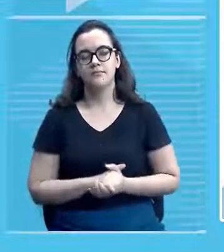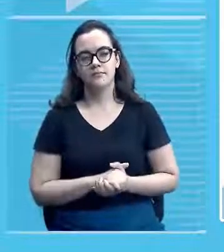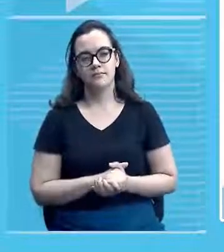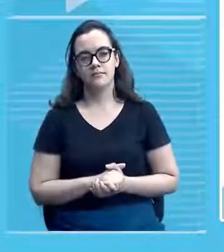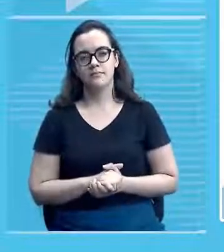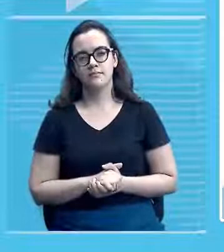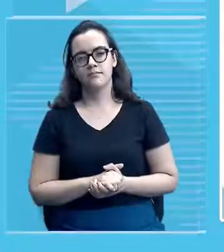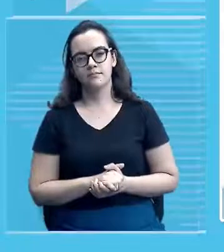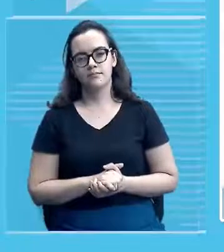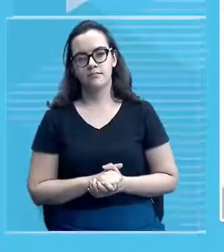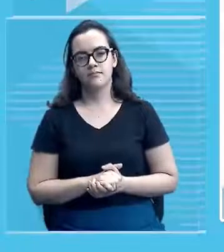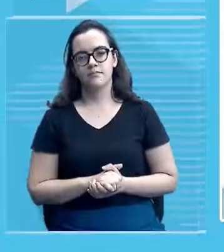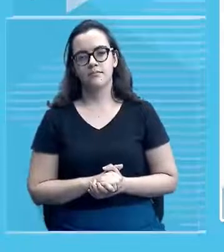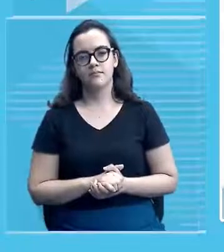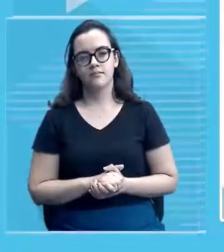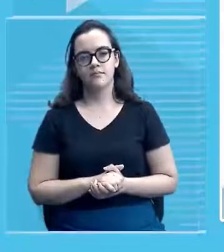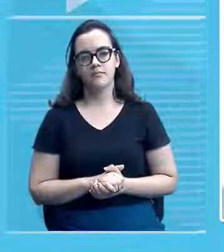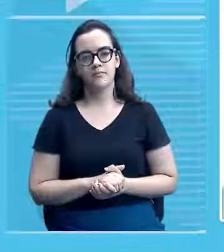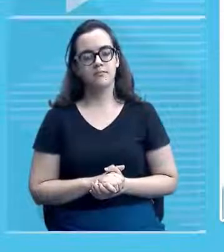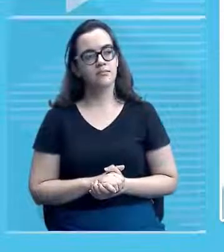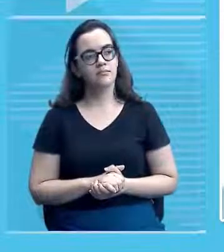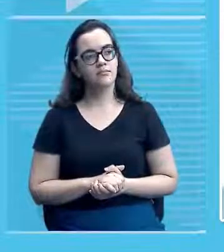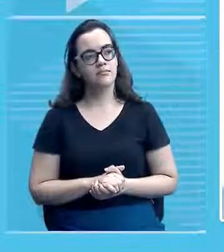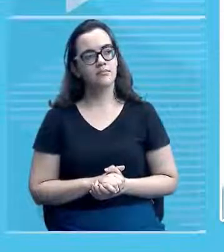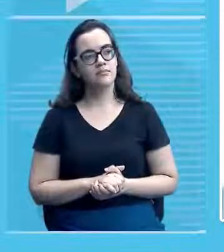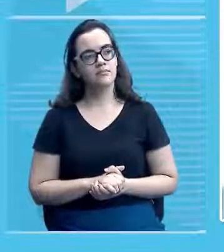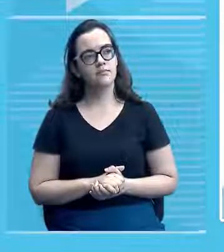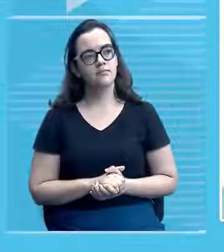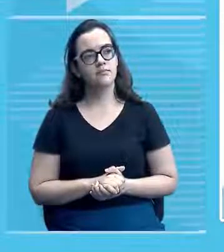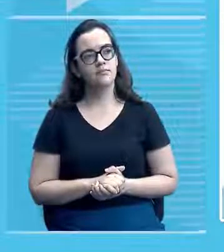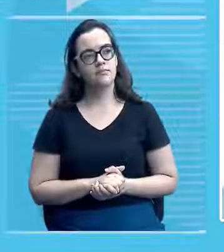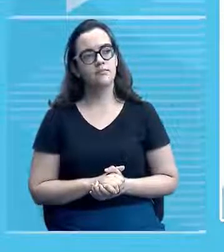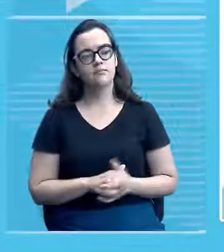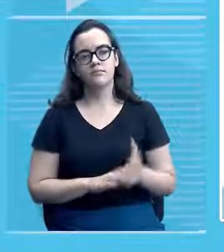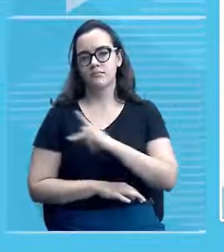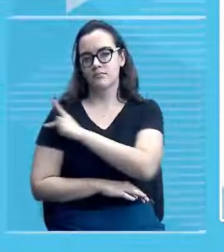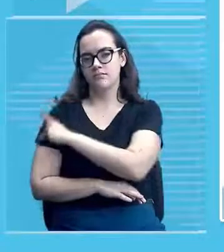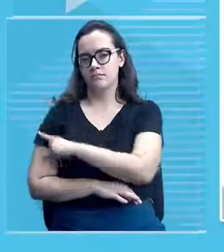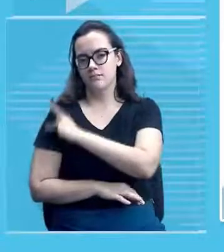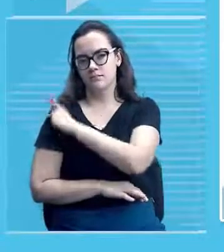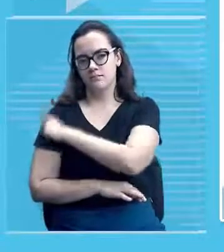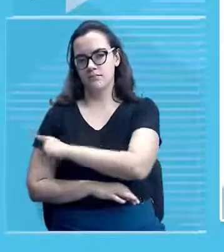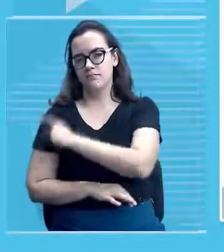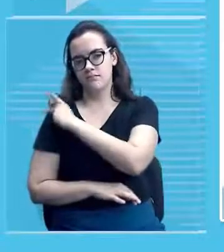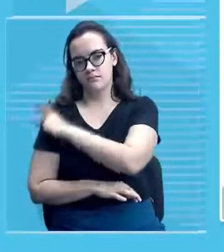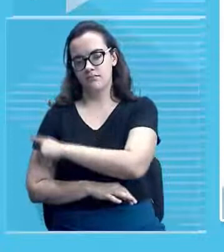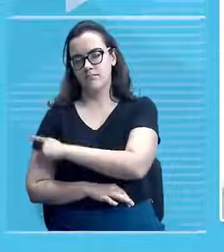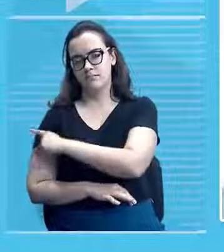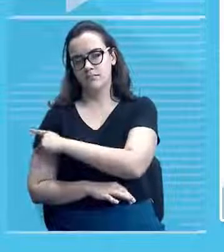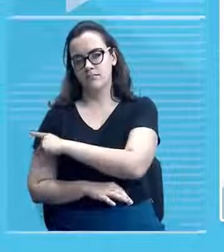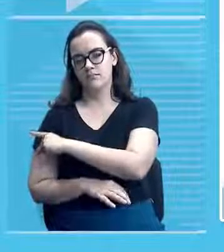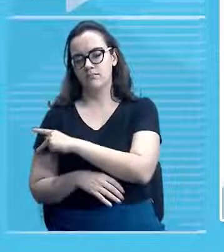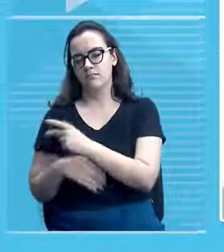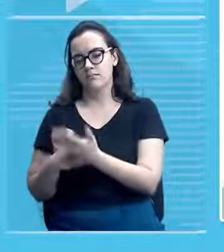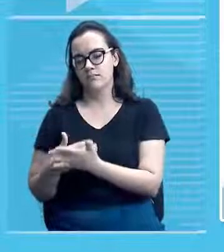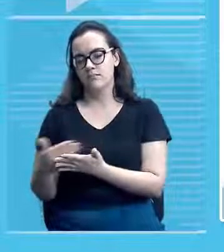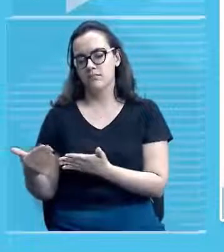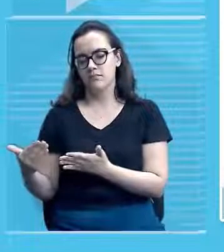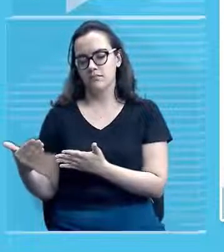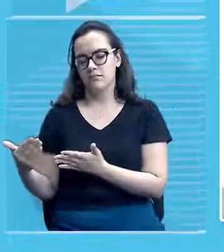O Piauí, estado marcado desde o povoamento até nossos dias,